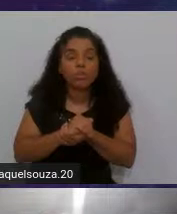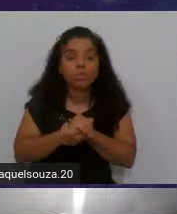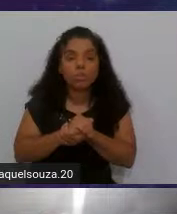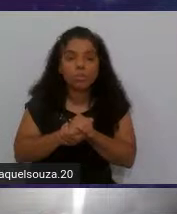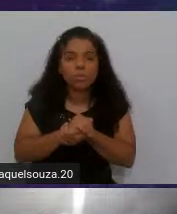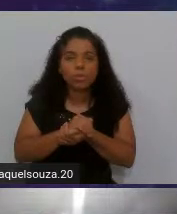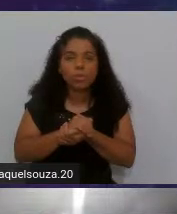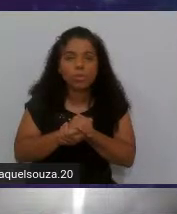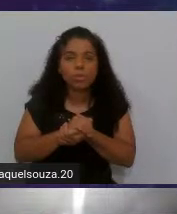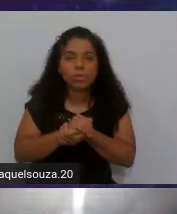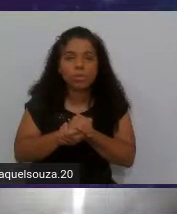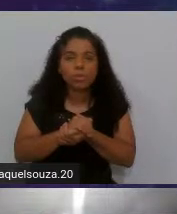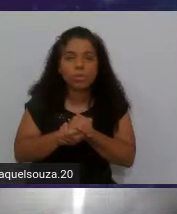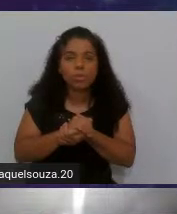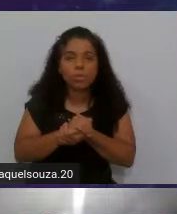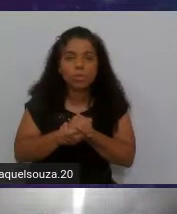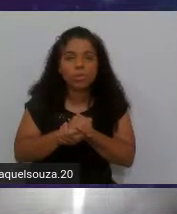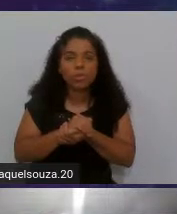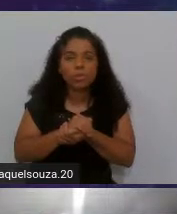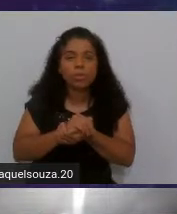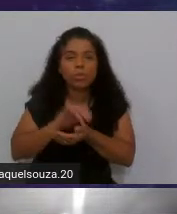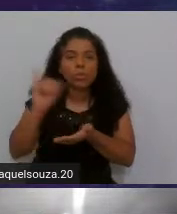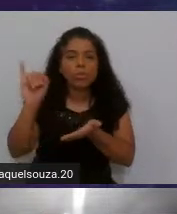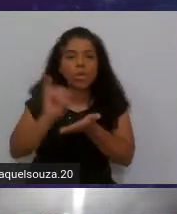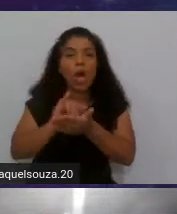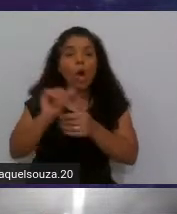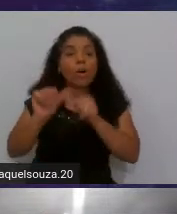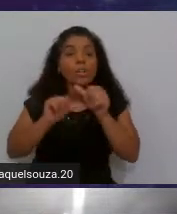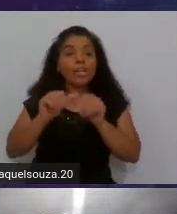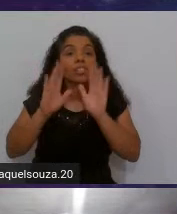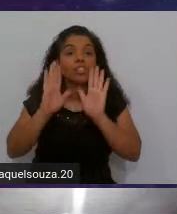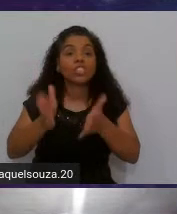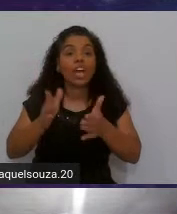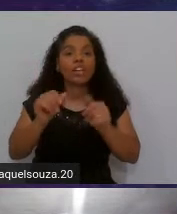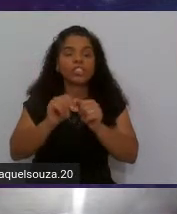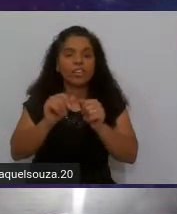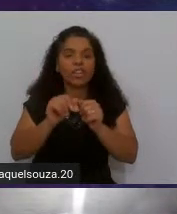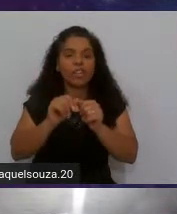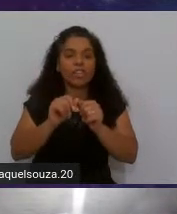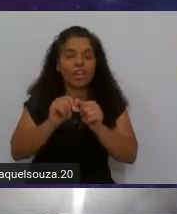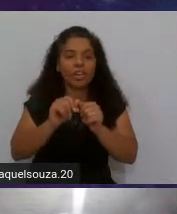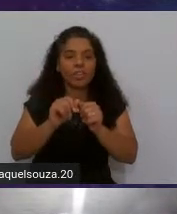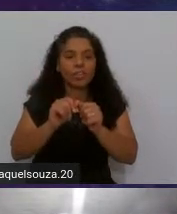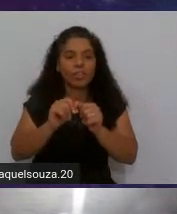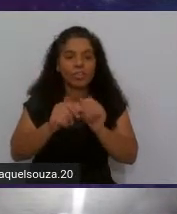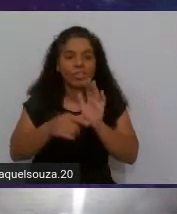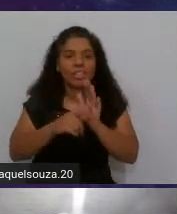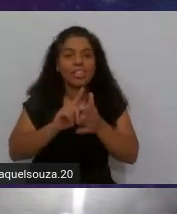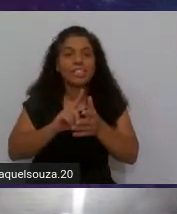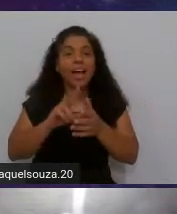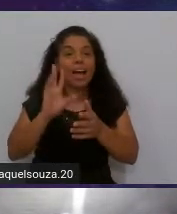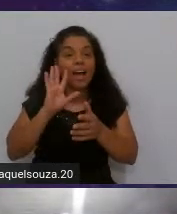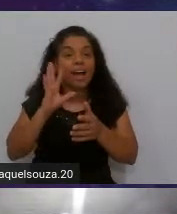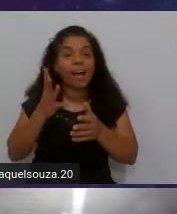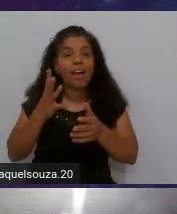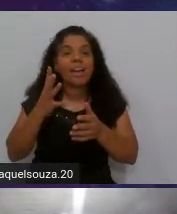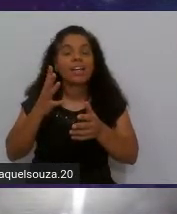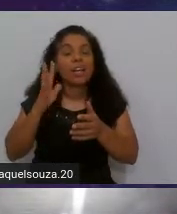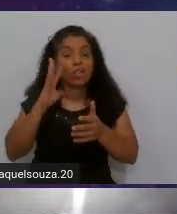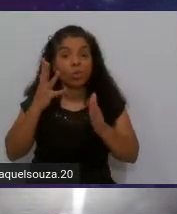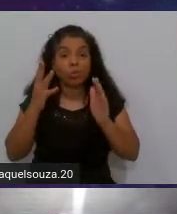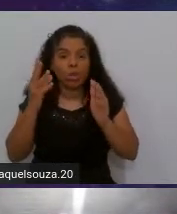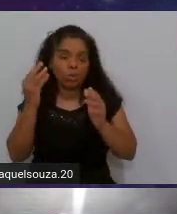de uma alteração que eu já tinha feito aqui no na na resolução né do teste